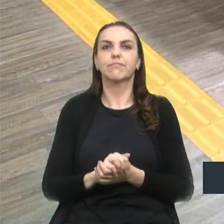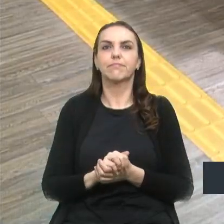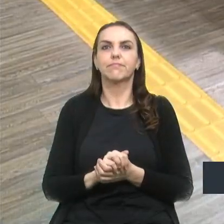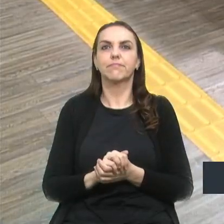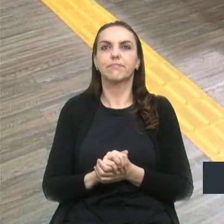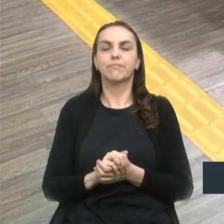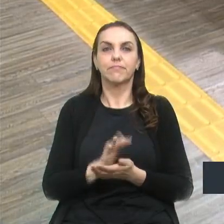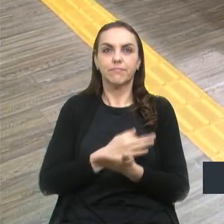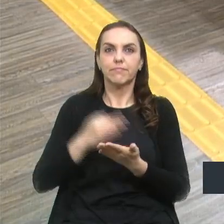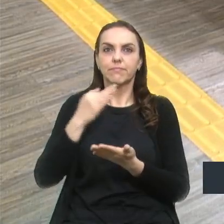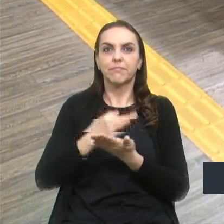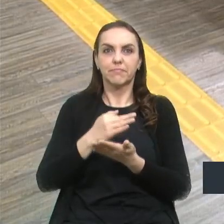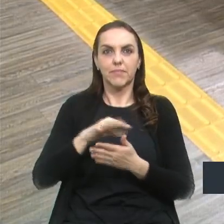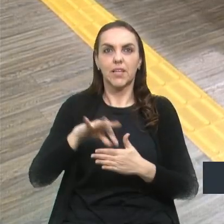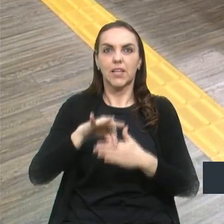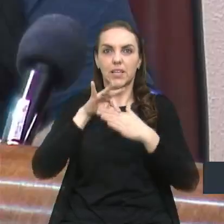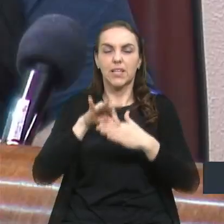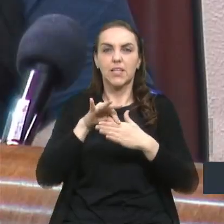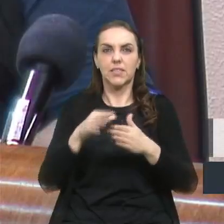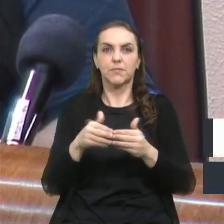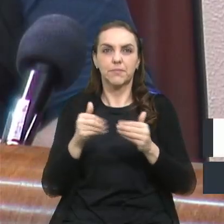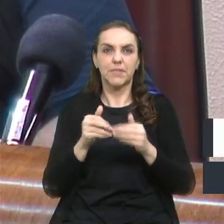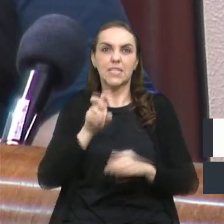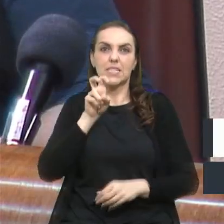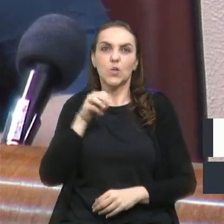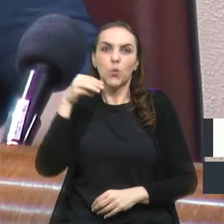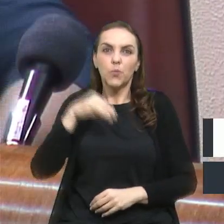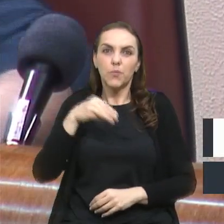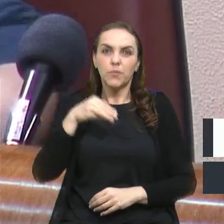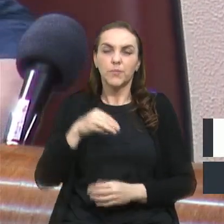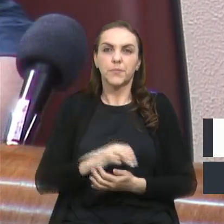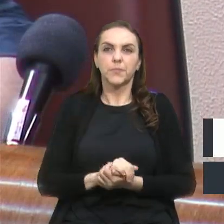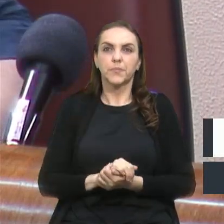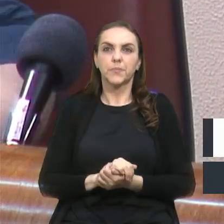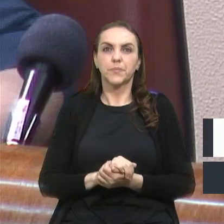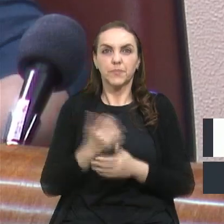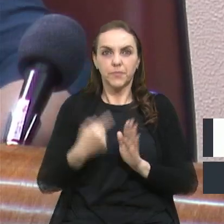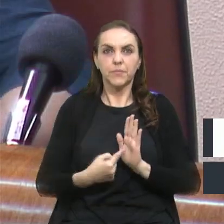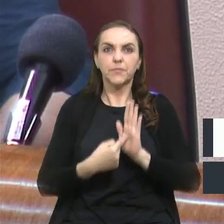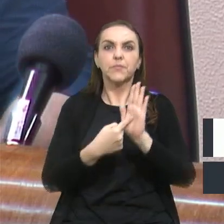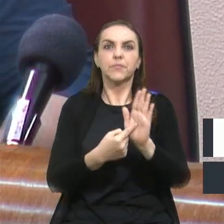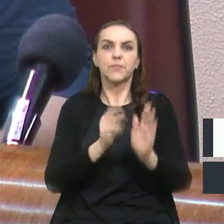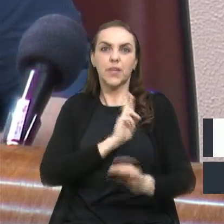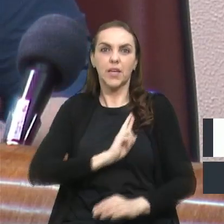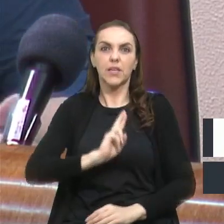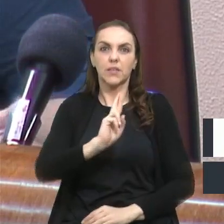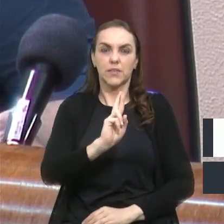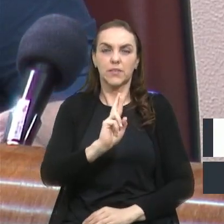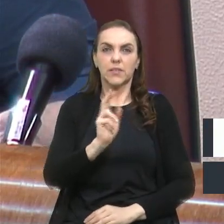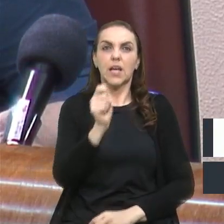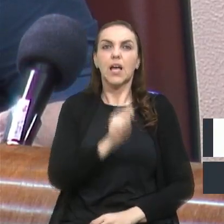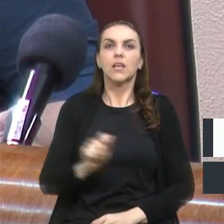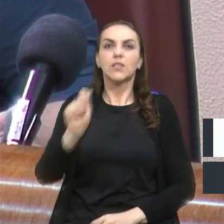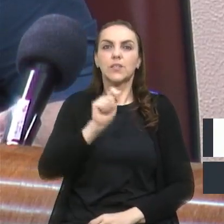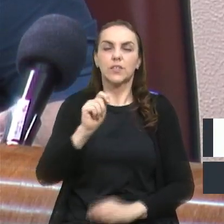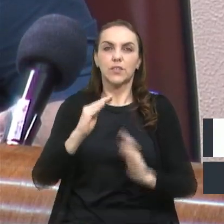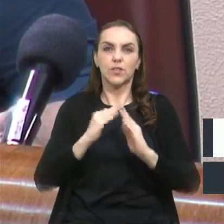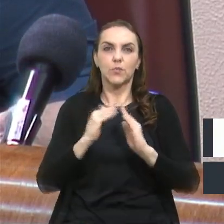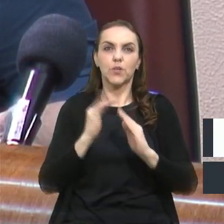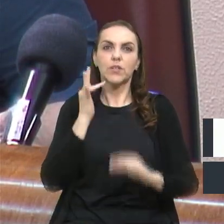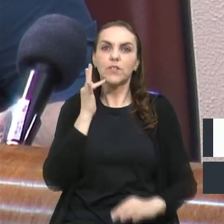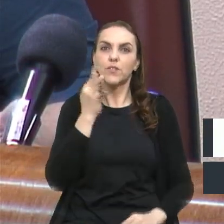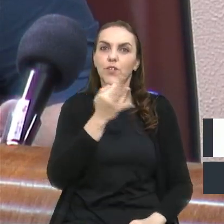Esta sessão ordinária é espaço de cinco minutos para a manifestação de representantes da Associação de Moradores de